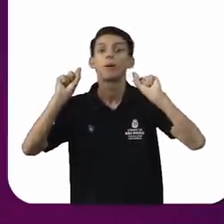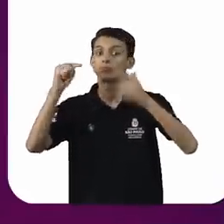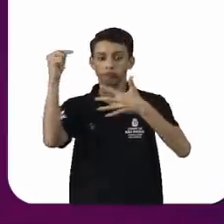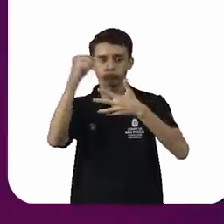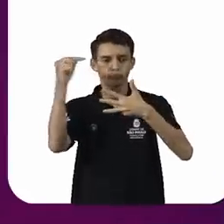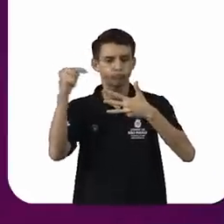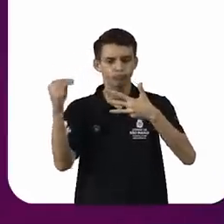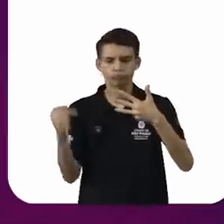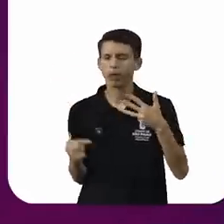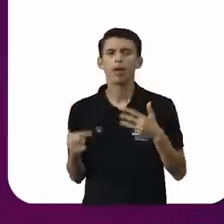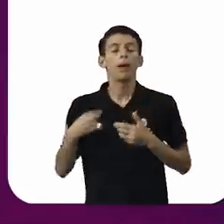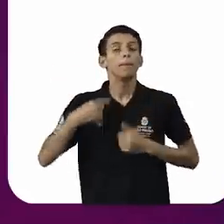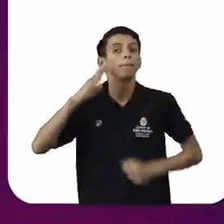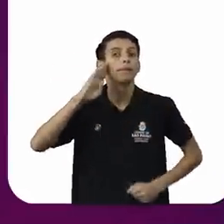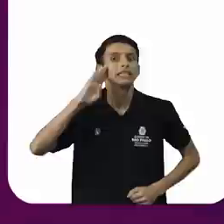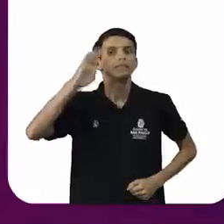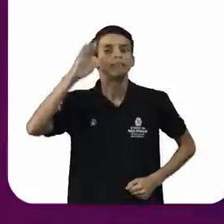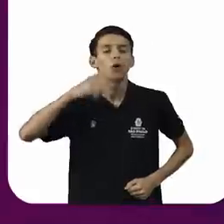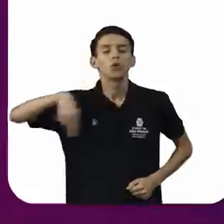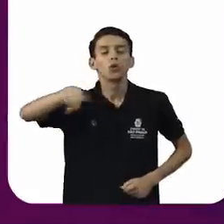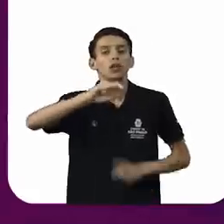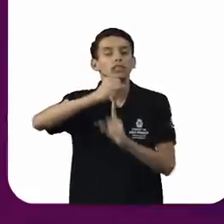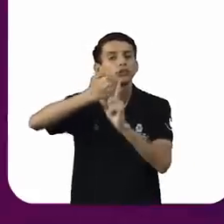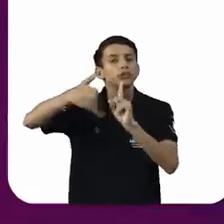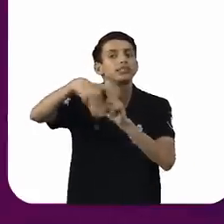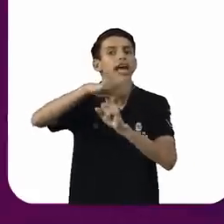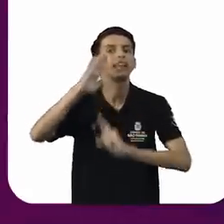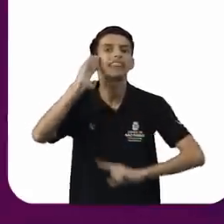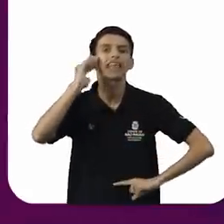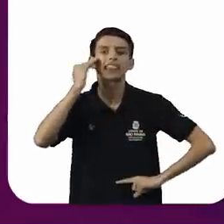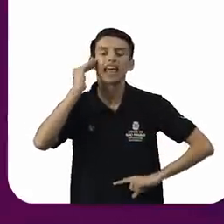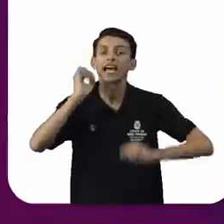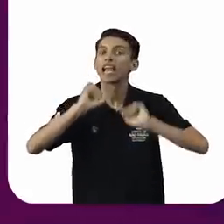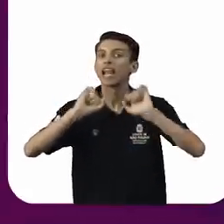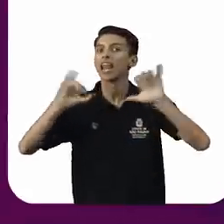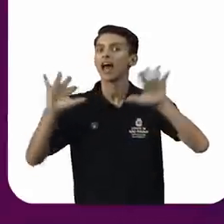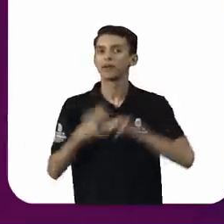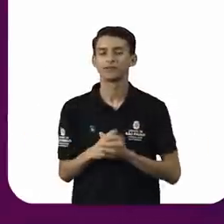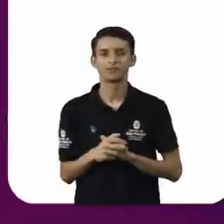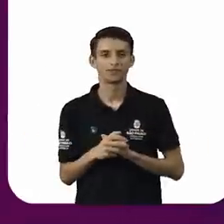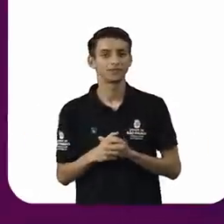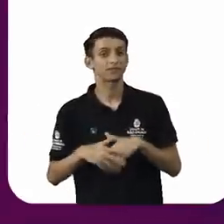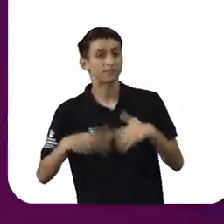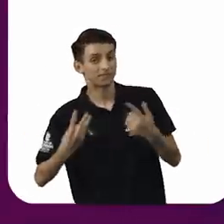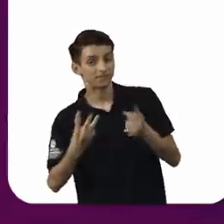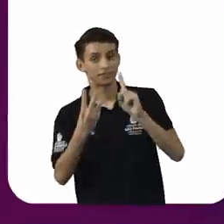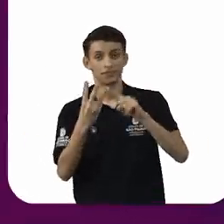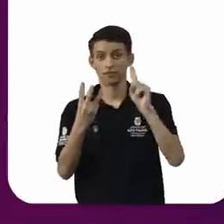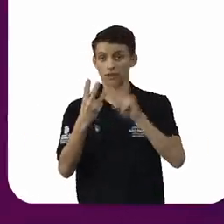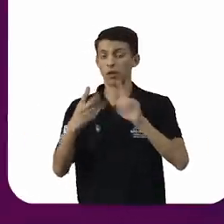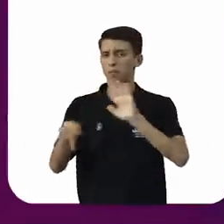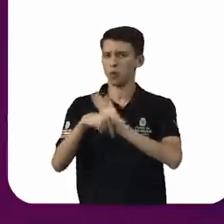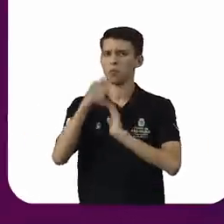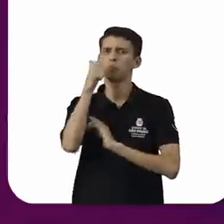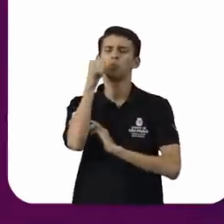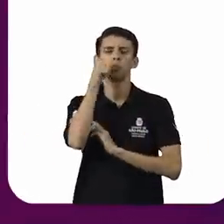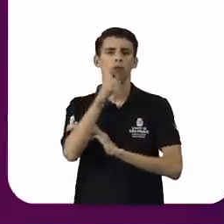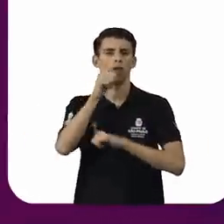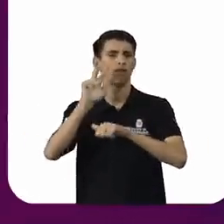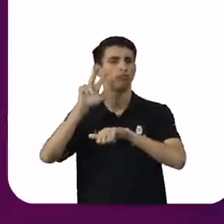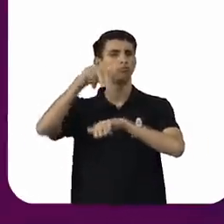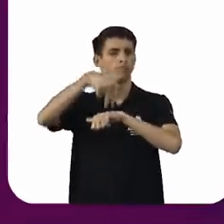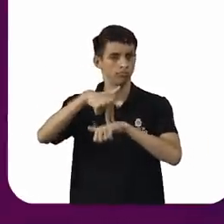para a compreensão da nossa sociedade e da nossa atualidade. São eles o empoderamento feminino e o assédio